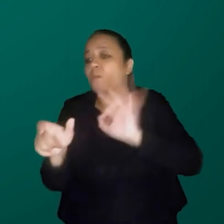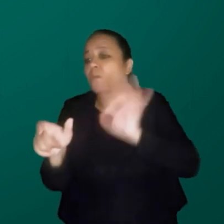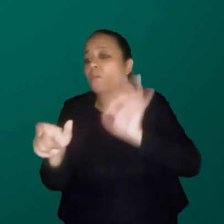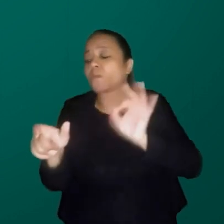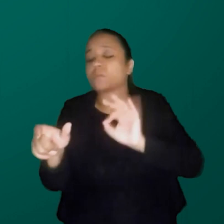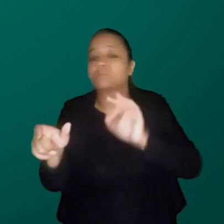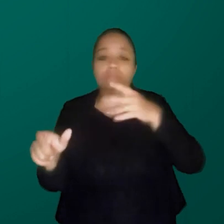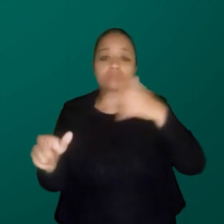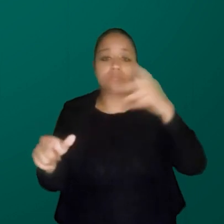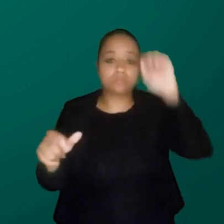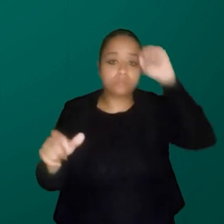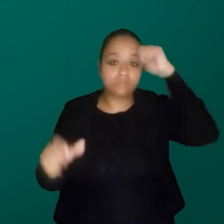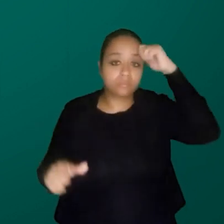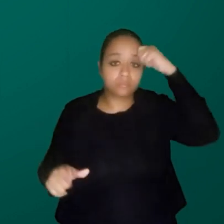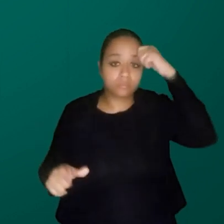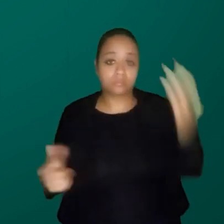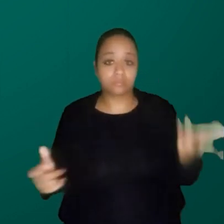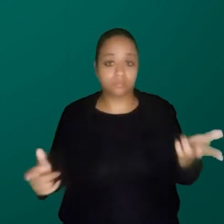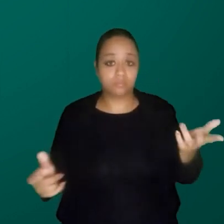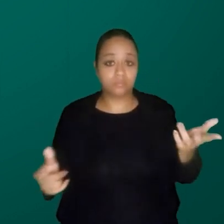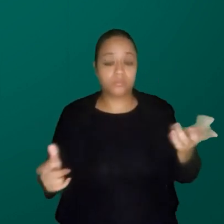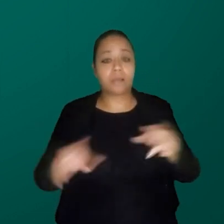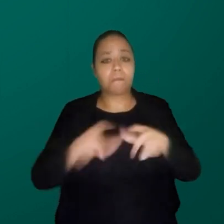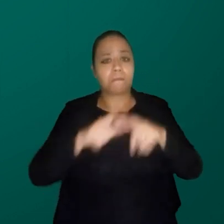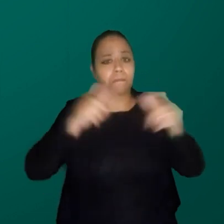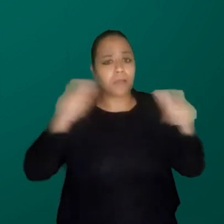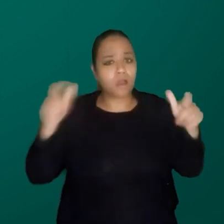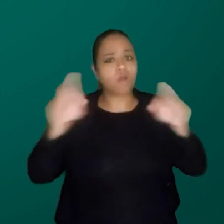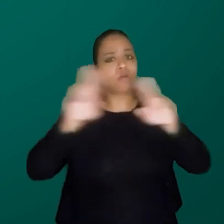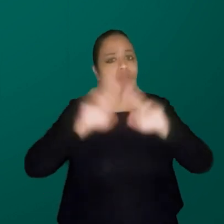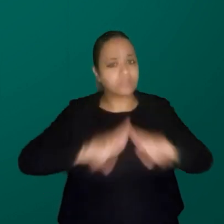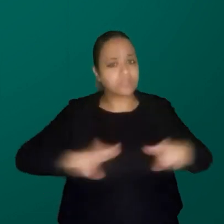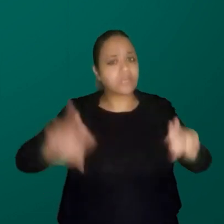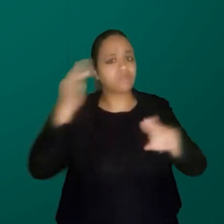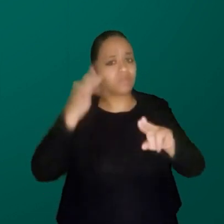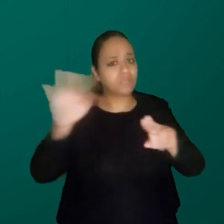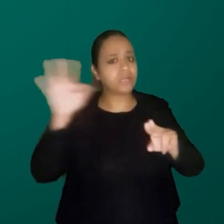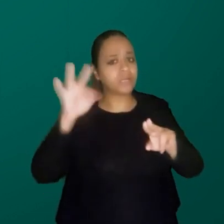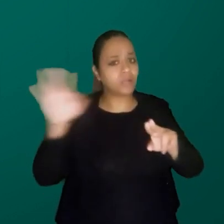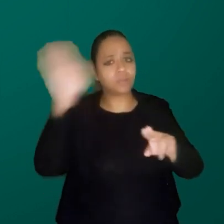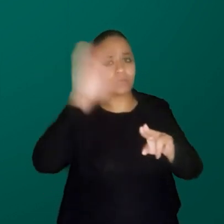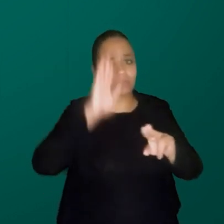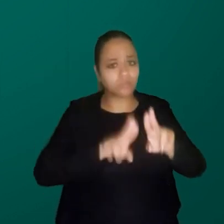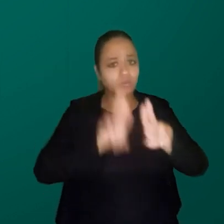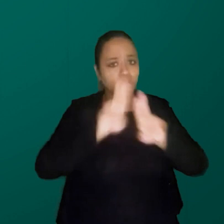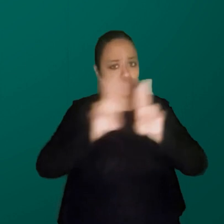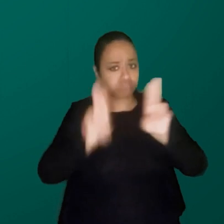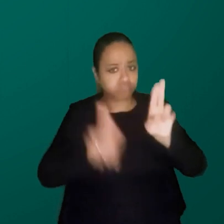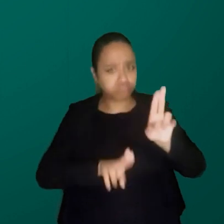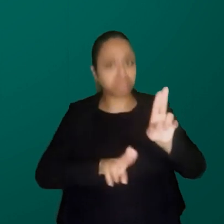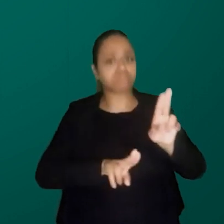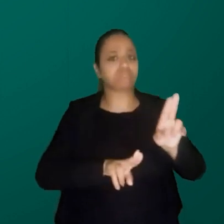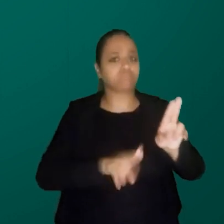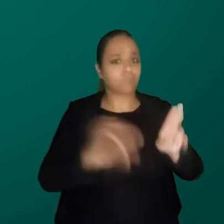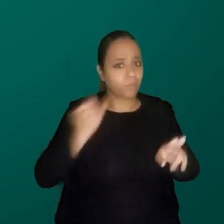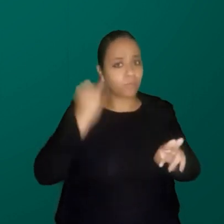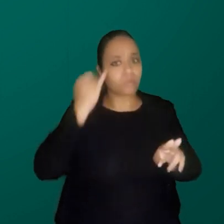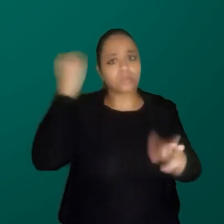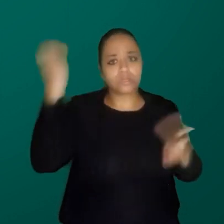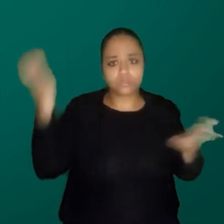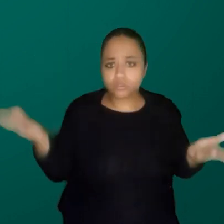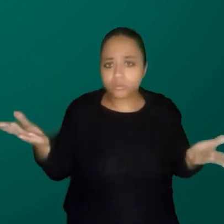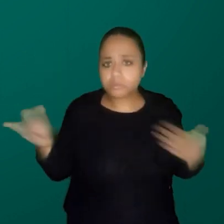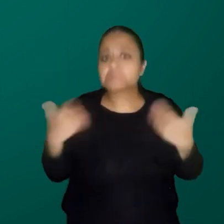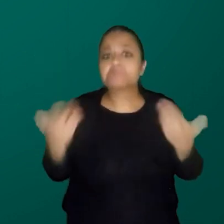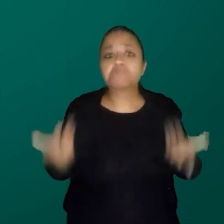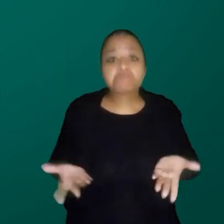gente. maior universidade federal do Brasil, universidade centenária, uma das universidades mais importantes, mas está tudo bem.